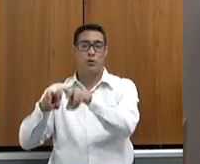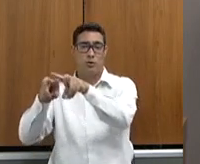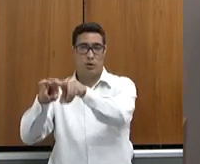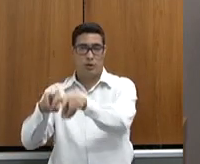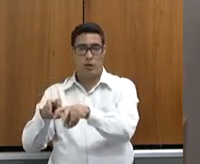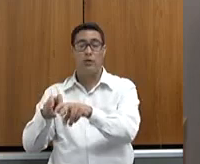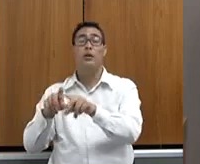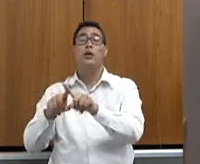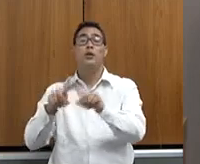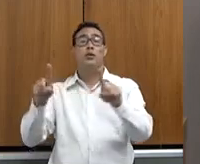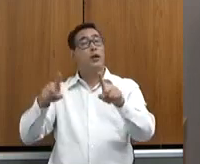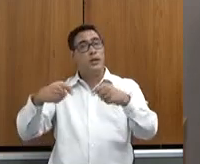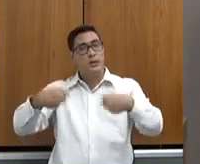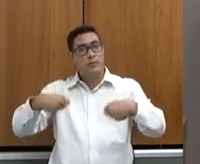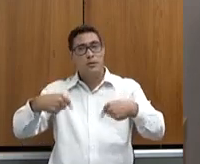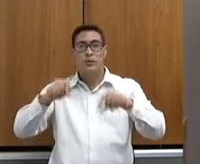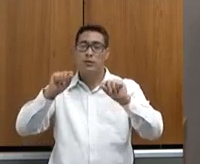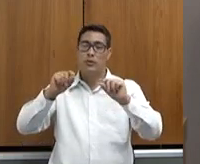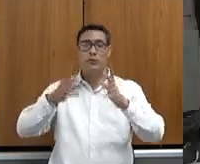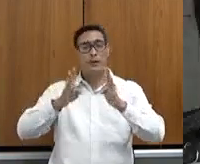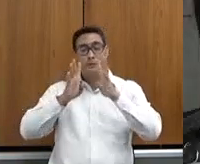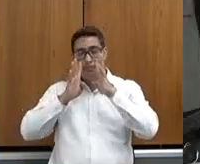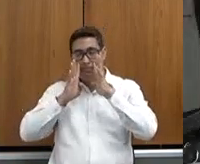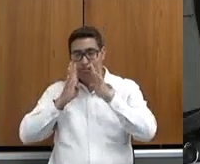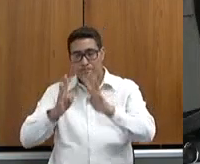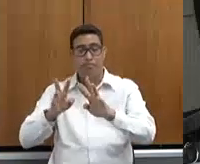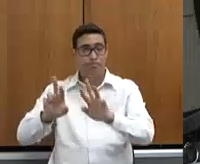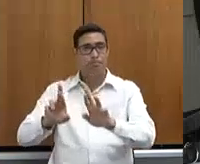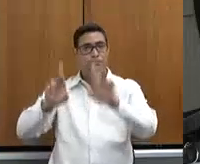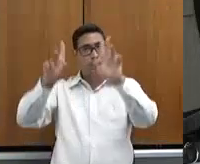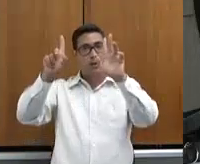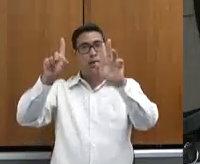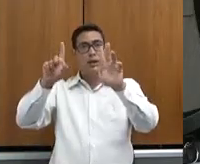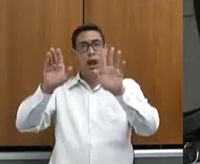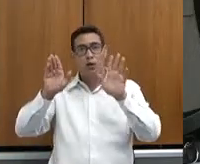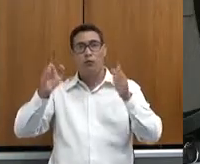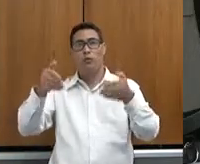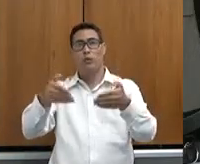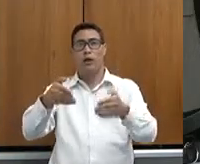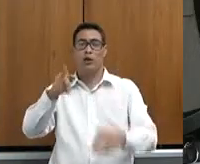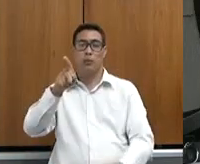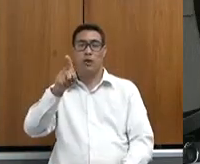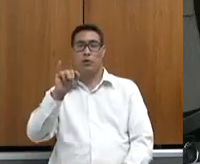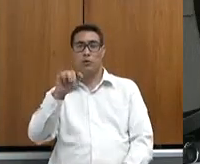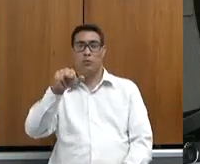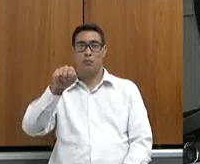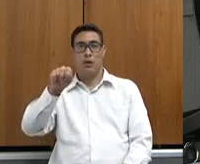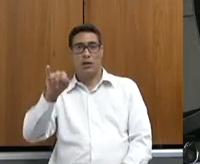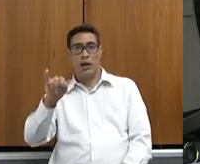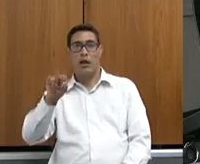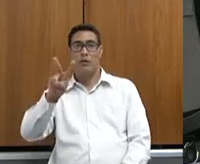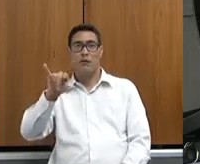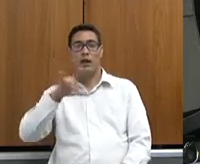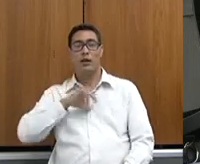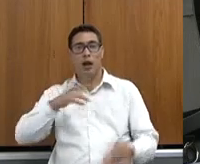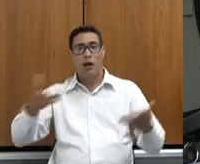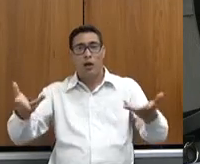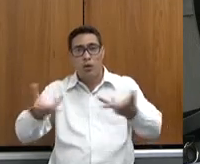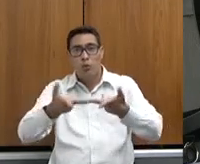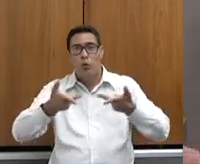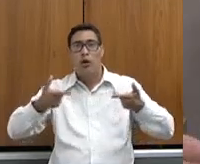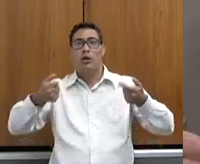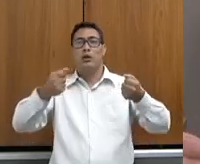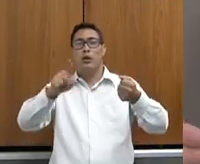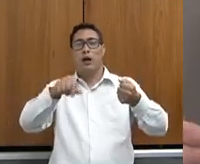ter um olhar diferenciado para isso, voltado para o PNAE, onde nós vamos ter a qualidade do alimento, nós vamos ter um alimento mais